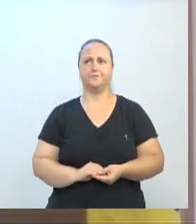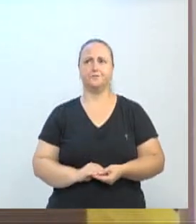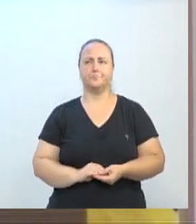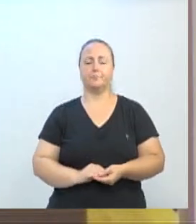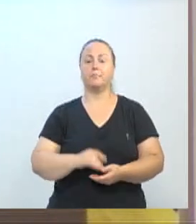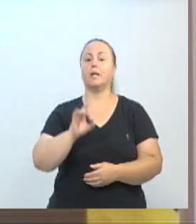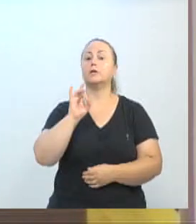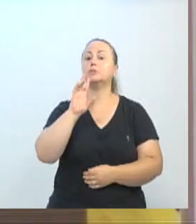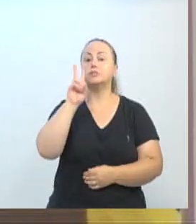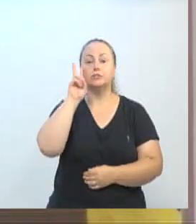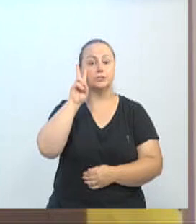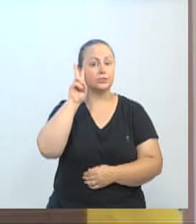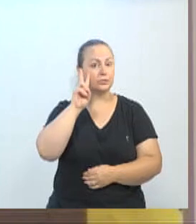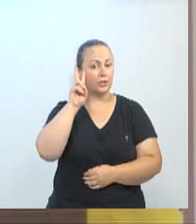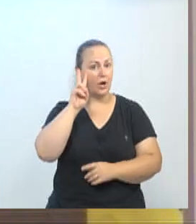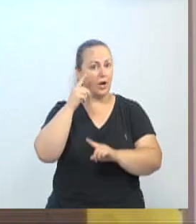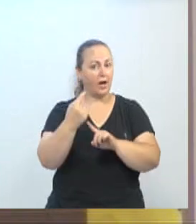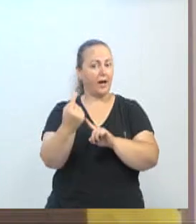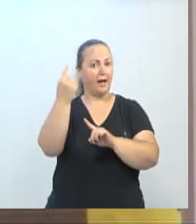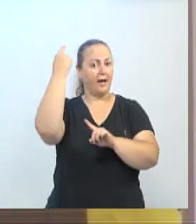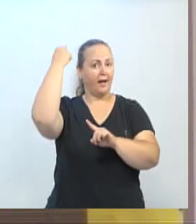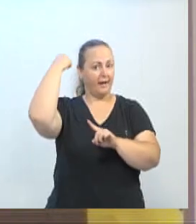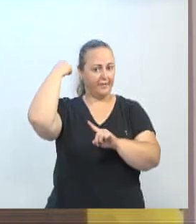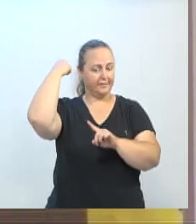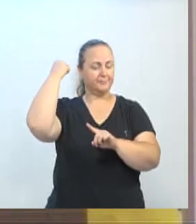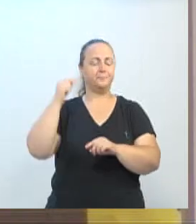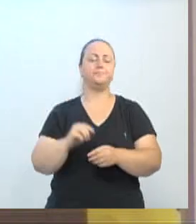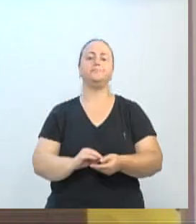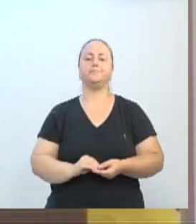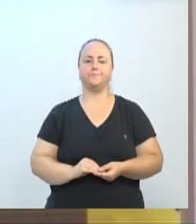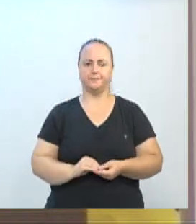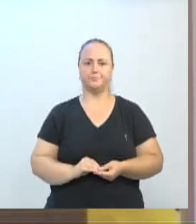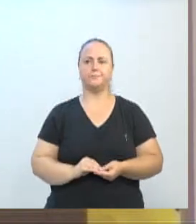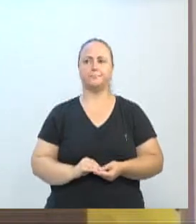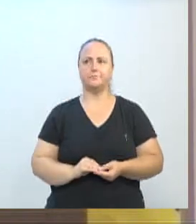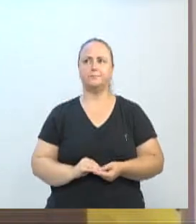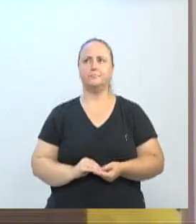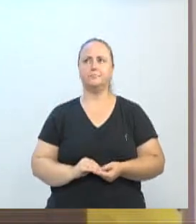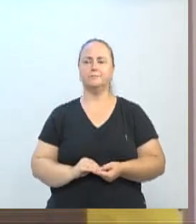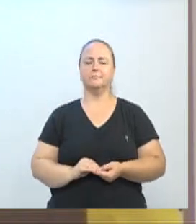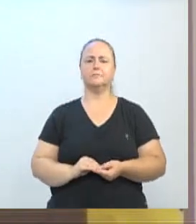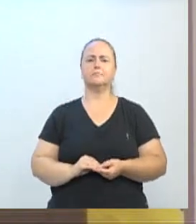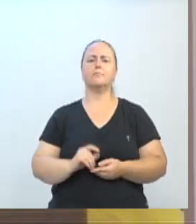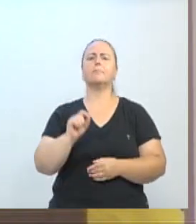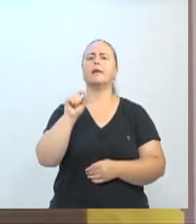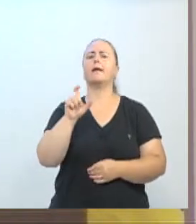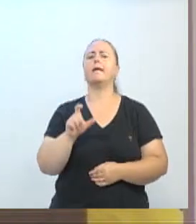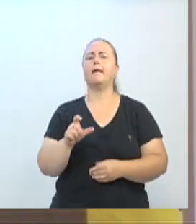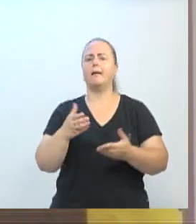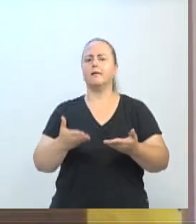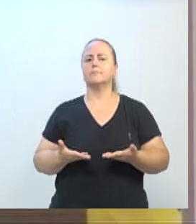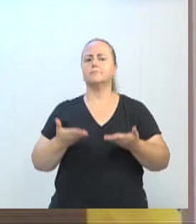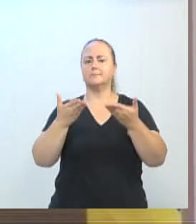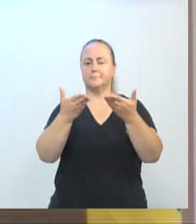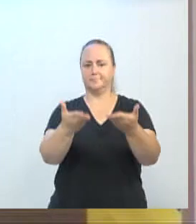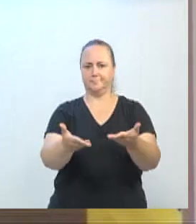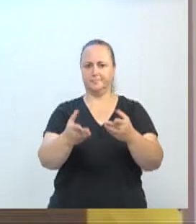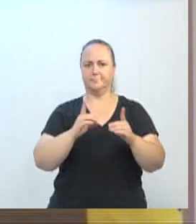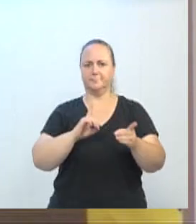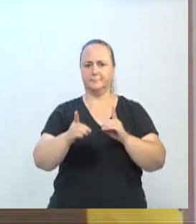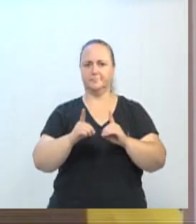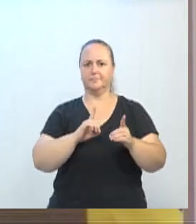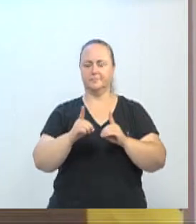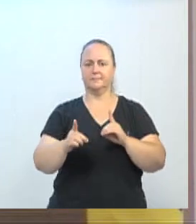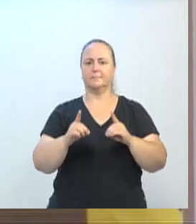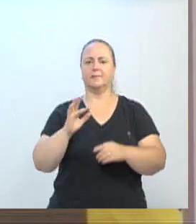perspectiva, uma retrospectiva histórica. Já lhe concedo a parte, vereador Ito. Quem entregou a BR-470 foi